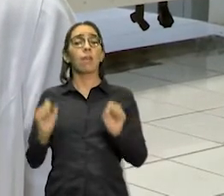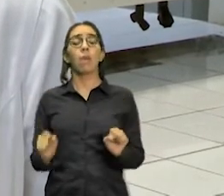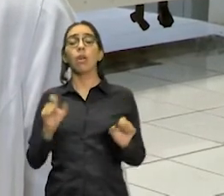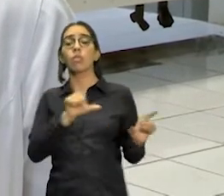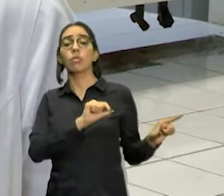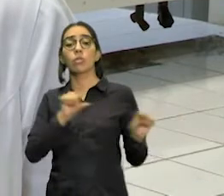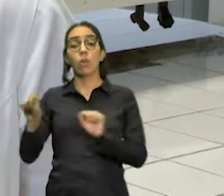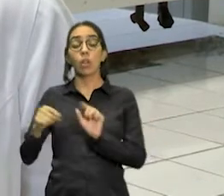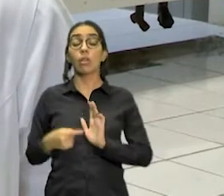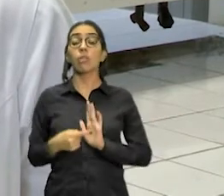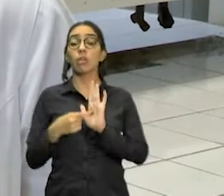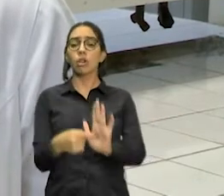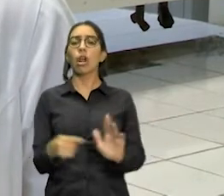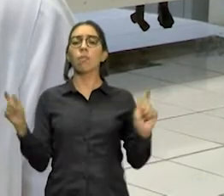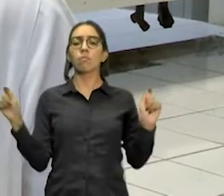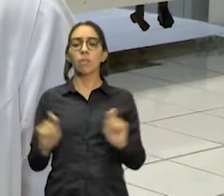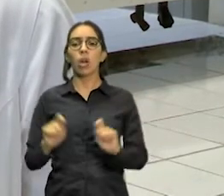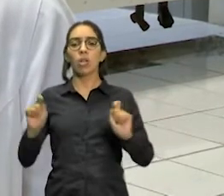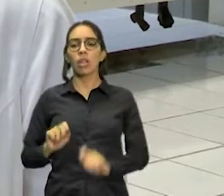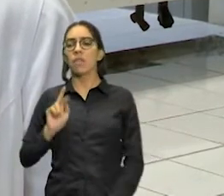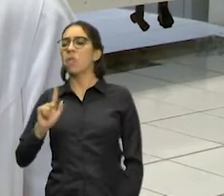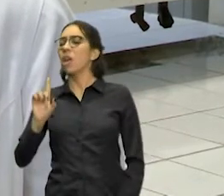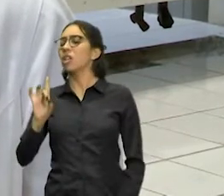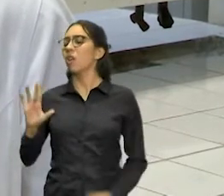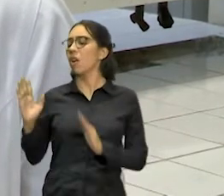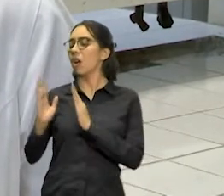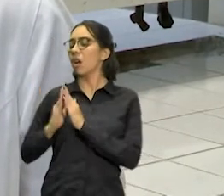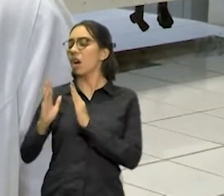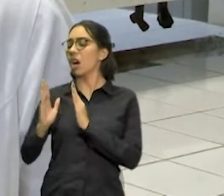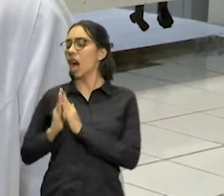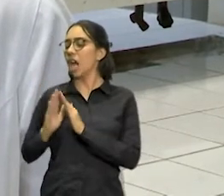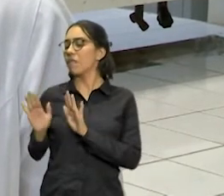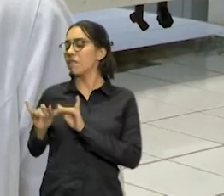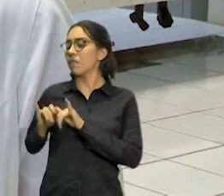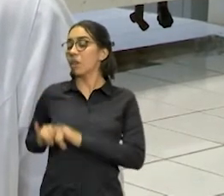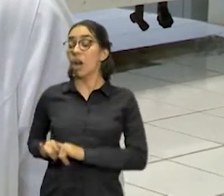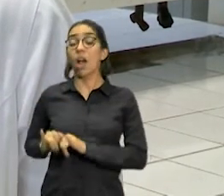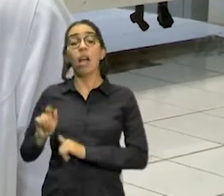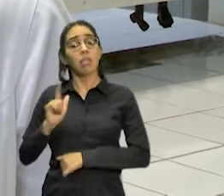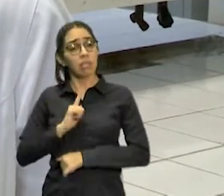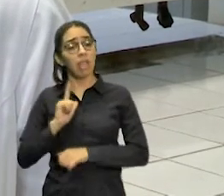da gente mostrar o nosso potencial, que mulher não é apenas dona de casa. Mulher tem potencial para muita coisa.